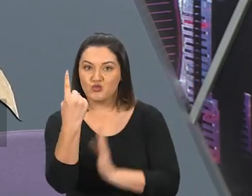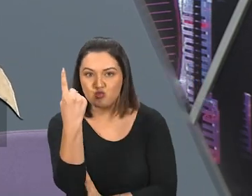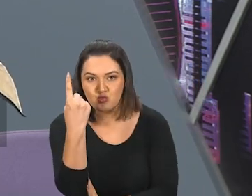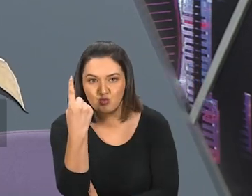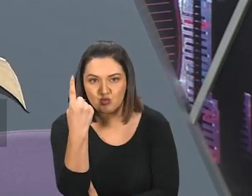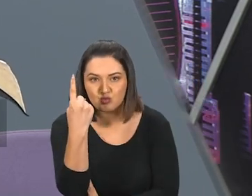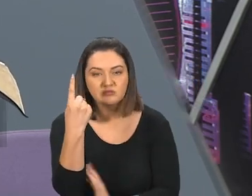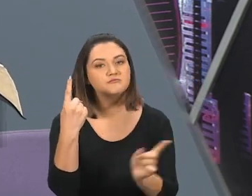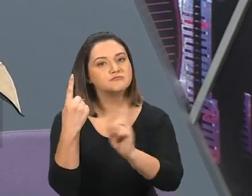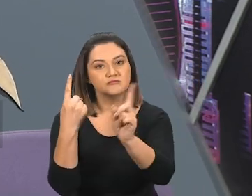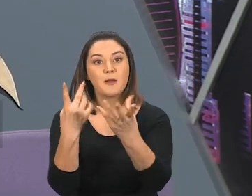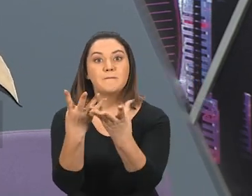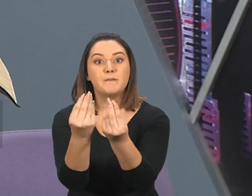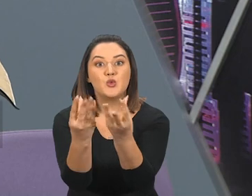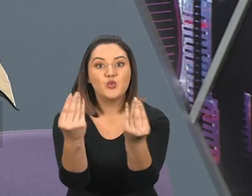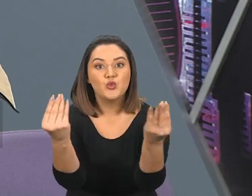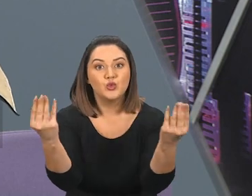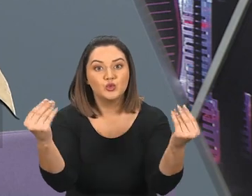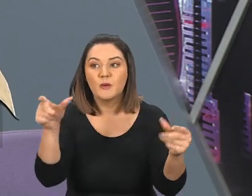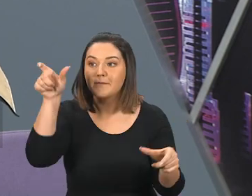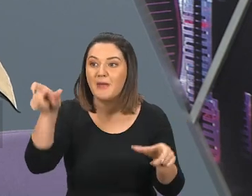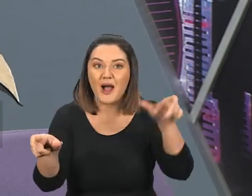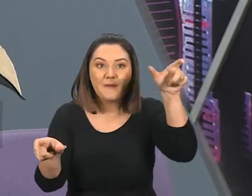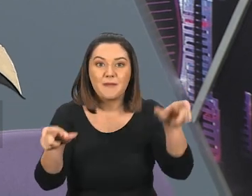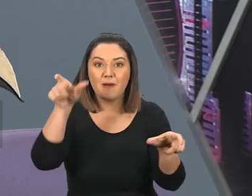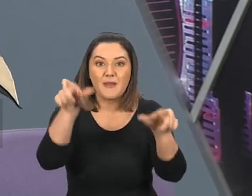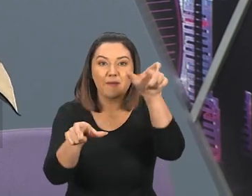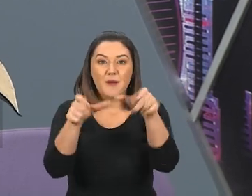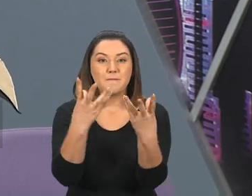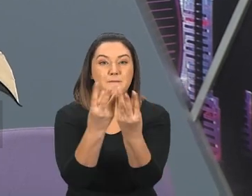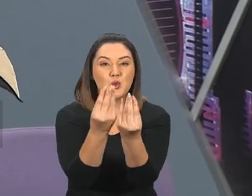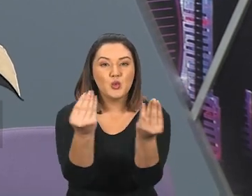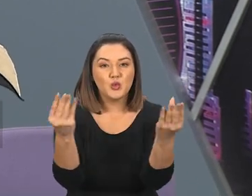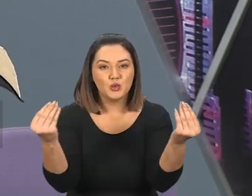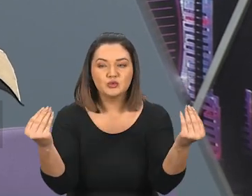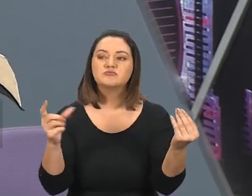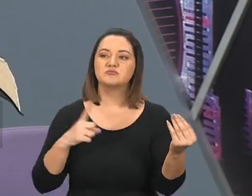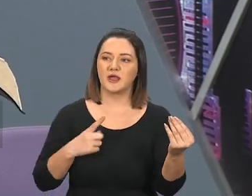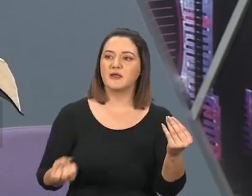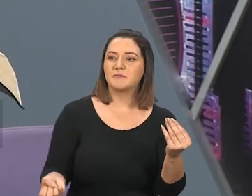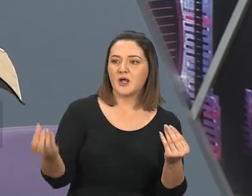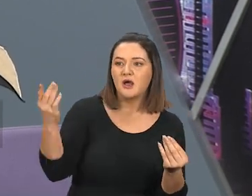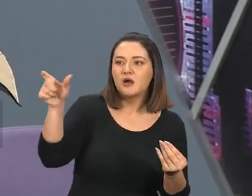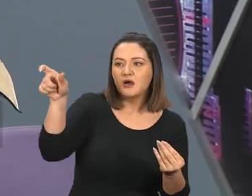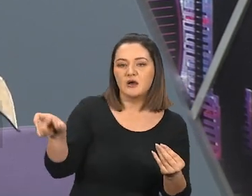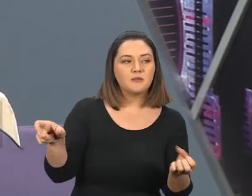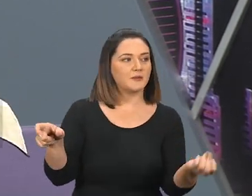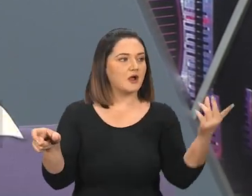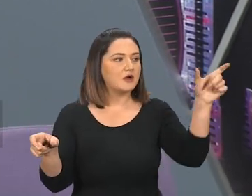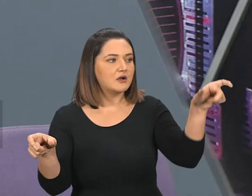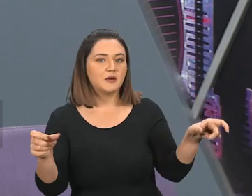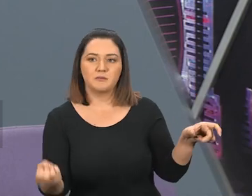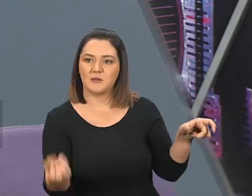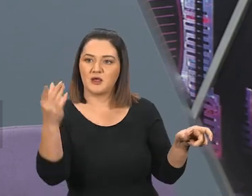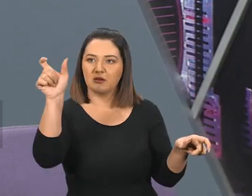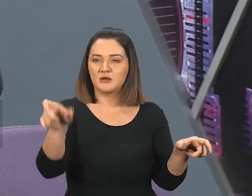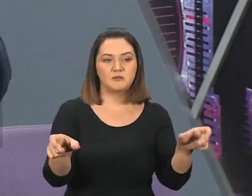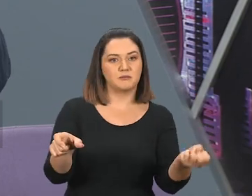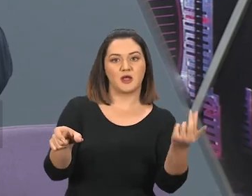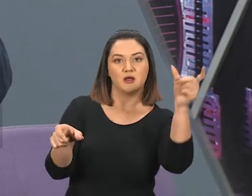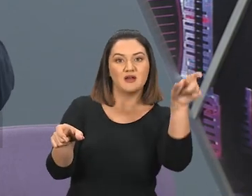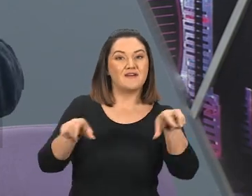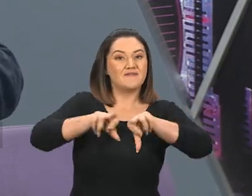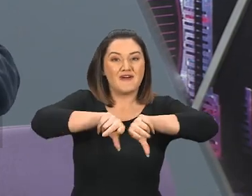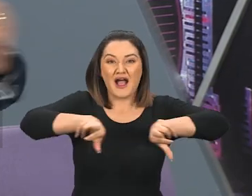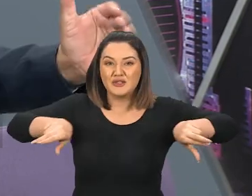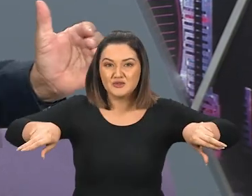vários. Fala assim, Muitos anticristos têm surgido pelo que conhecemos, Que já é a última hora. Ou seja, não